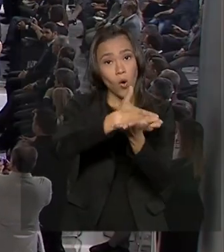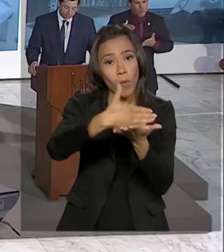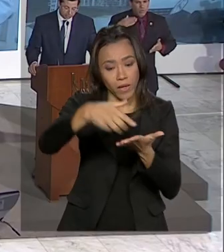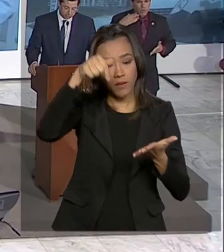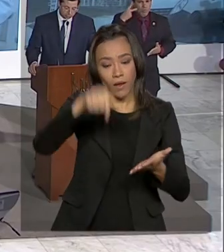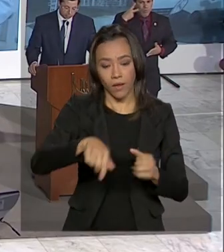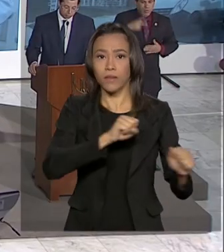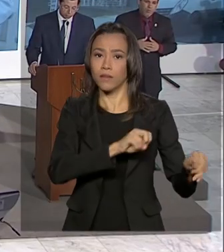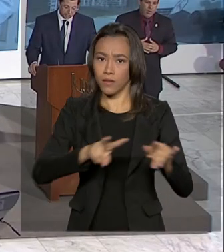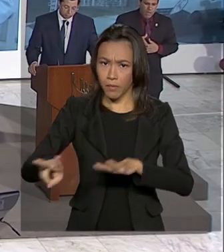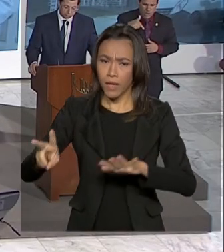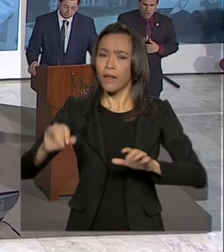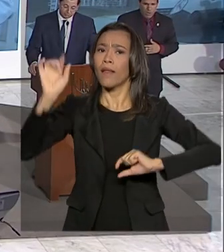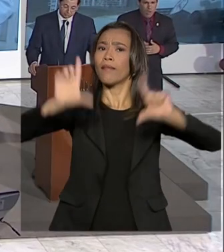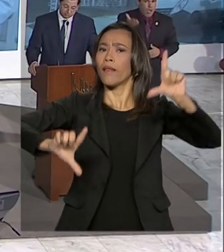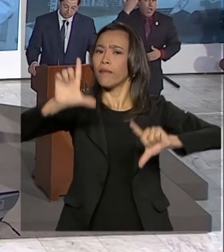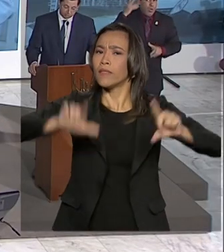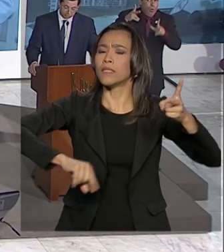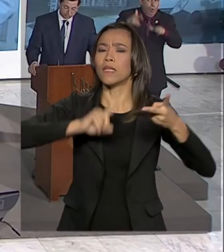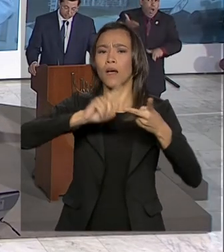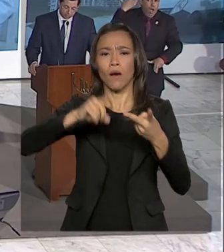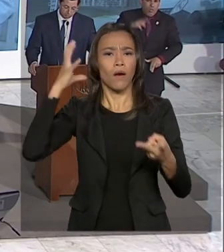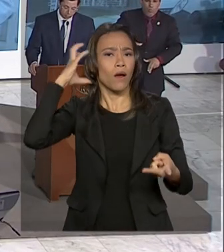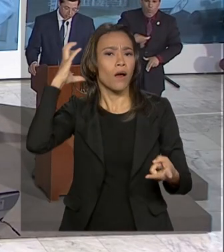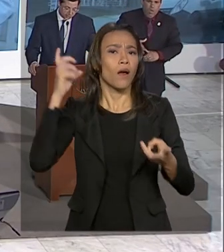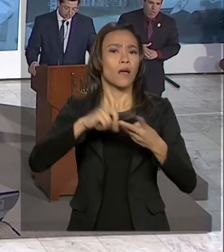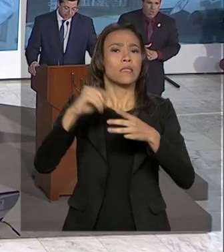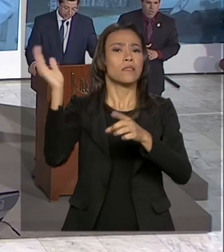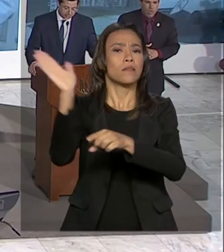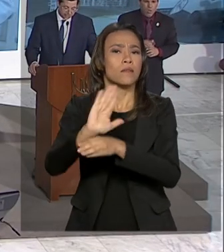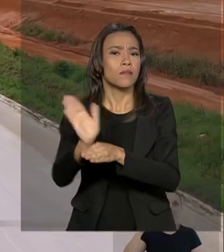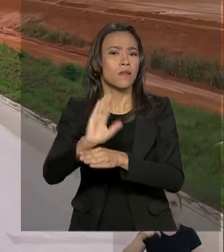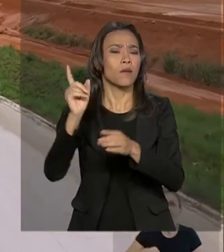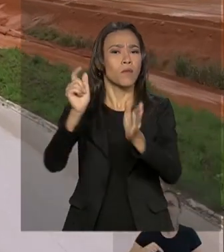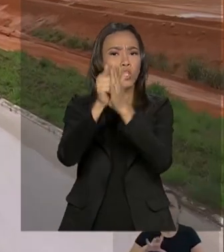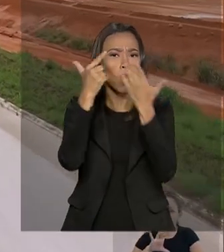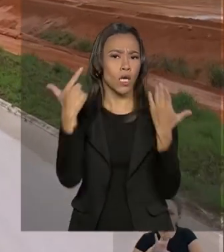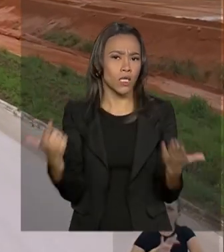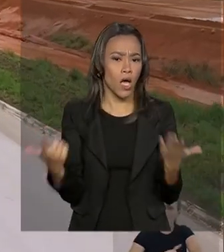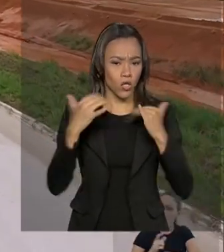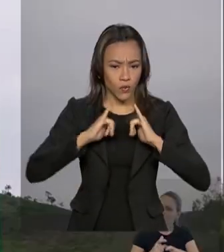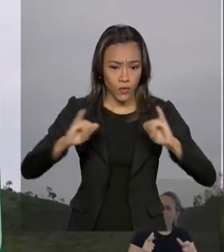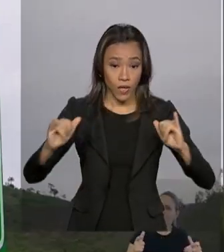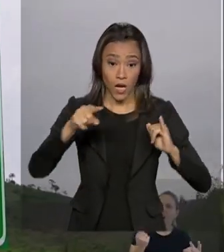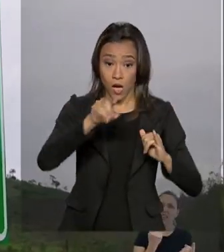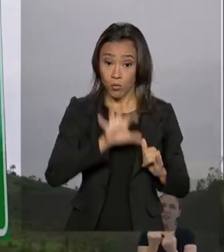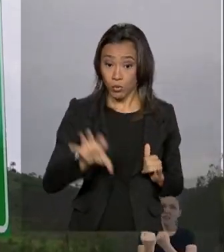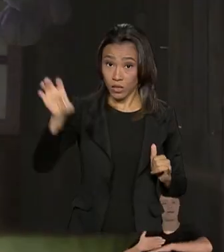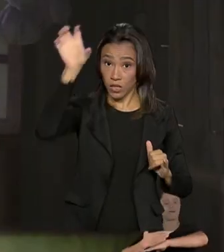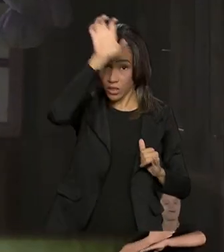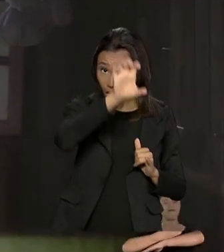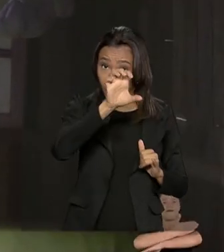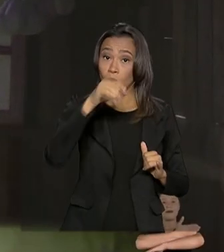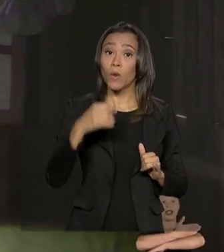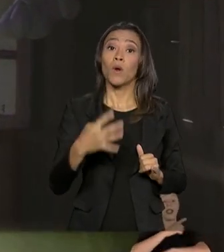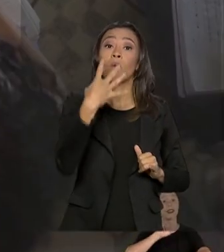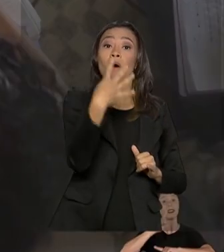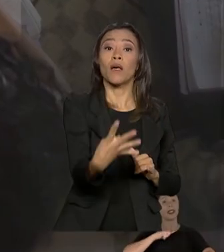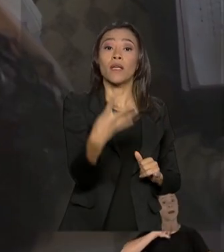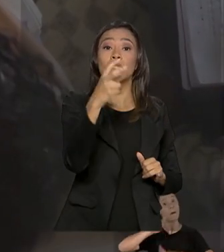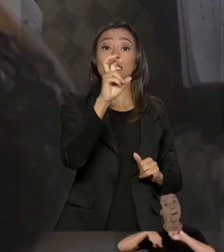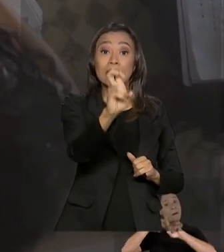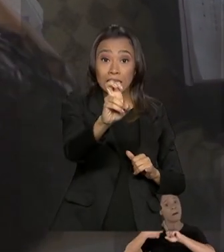semana em TV aberta, rádio, cinema, internet e jornal. Só para os estados foram produzidas 45